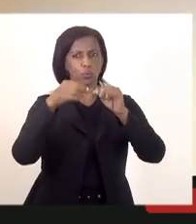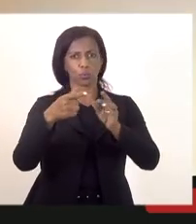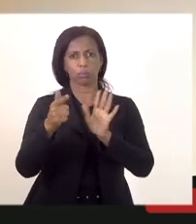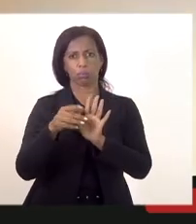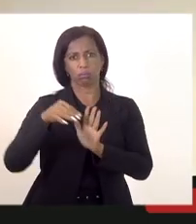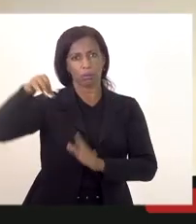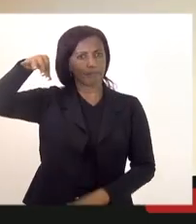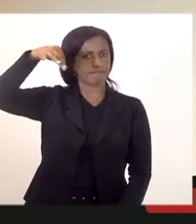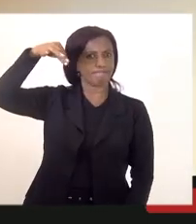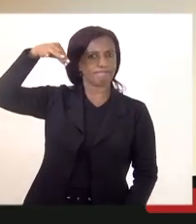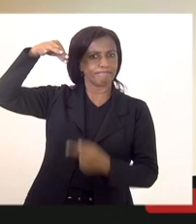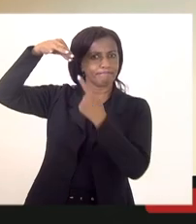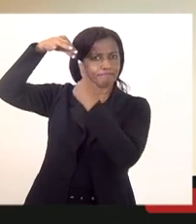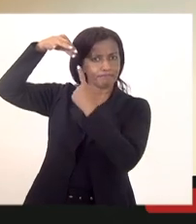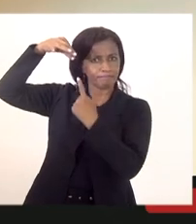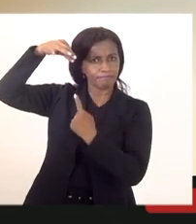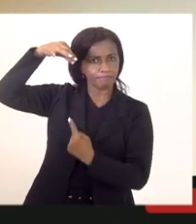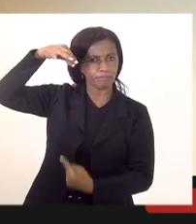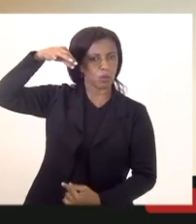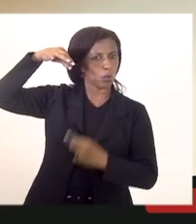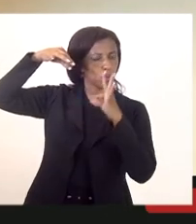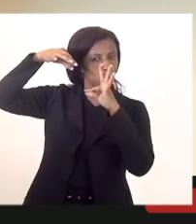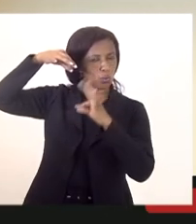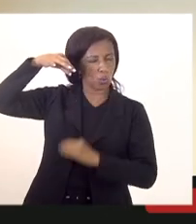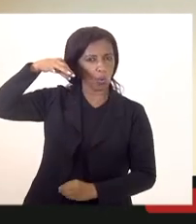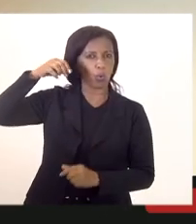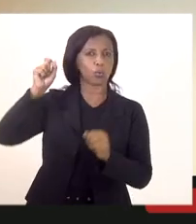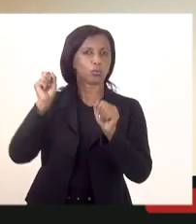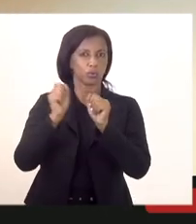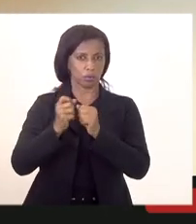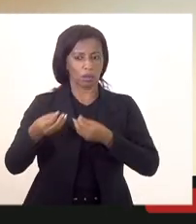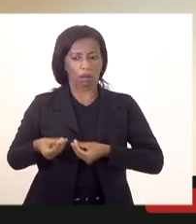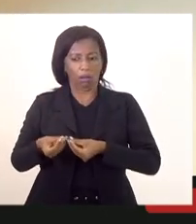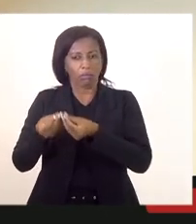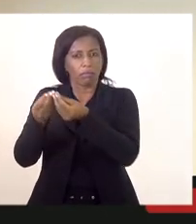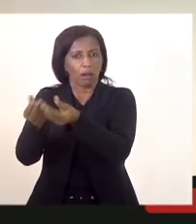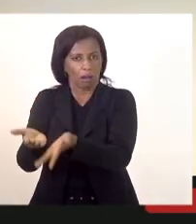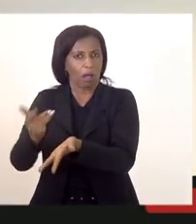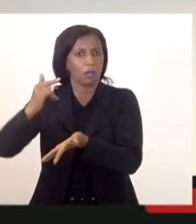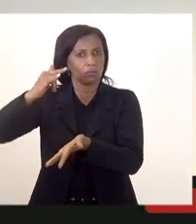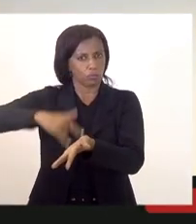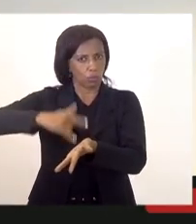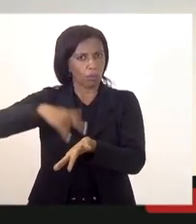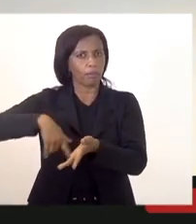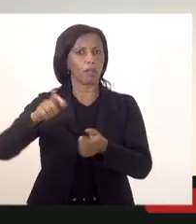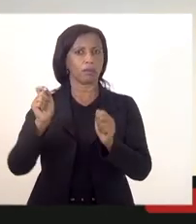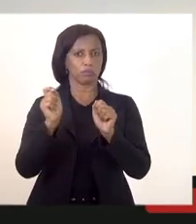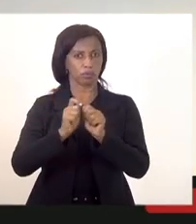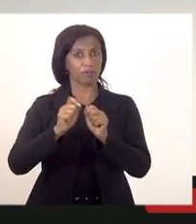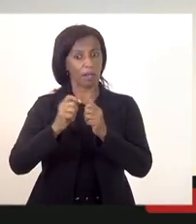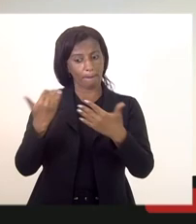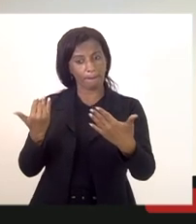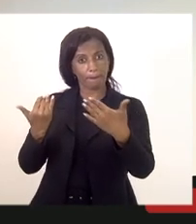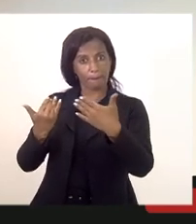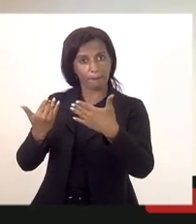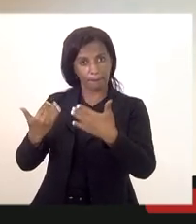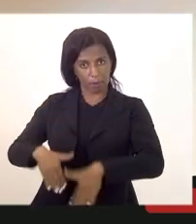documento com todos relacionados que fizeram a entrega de documentos fizeram as provas